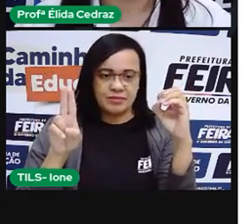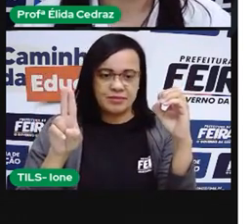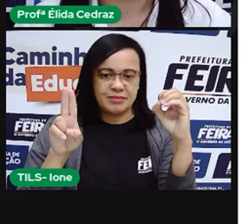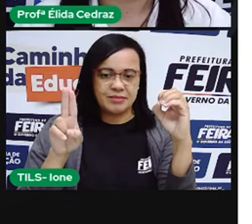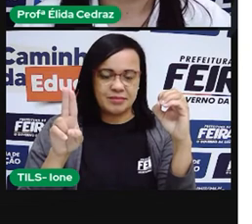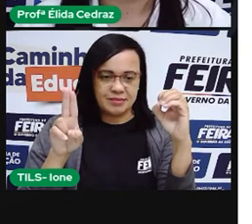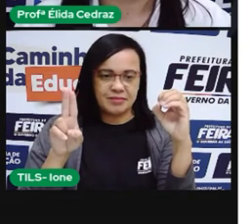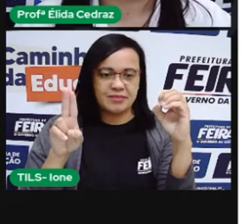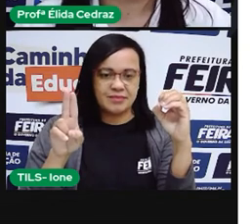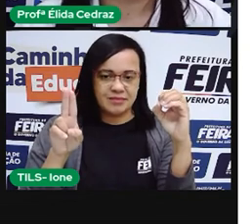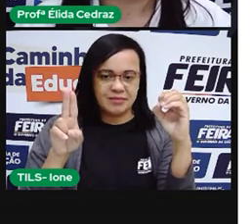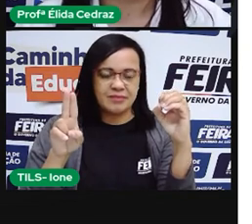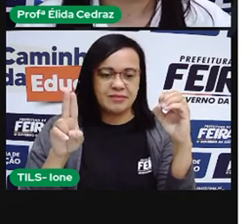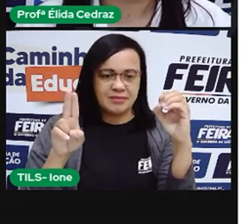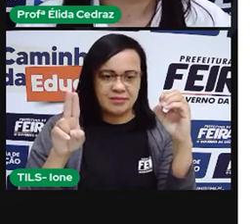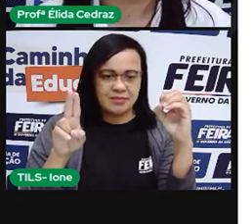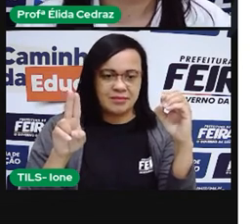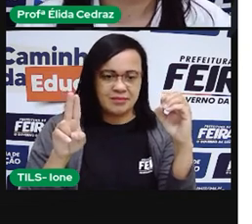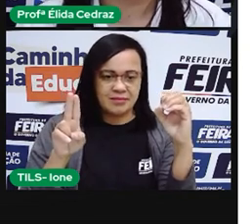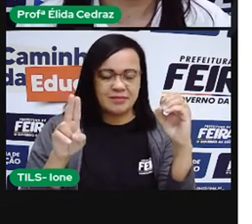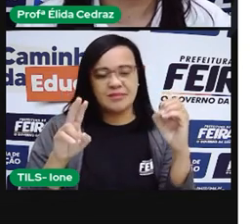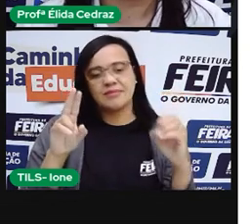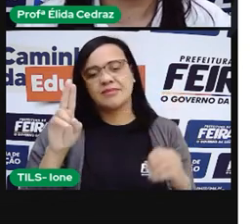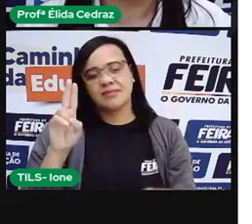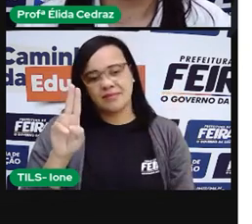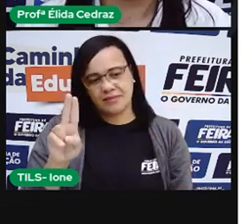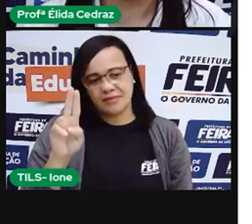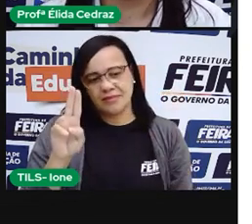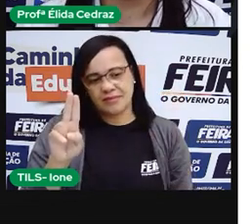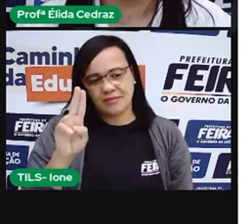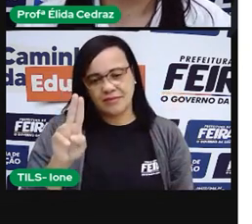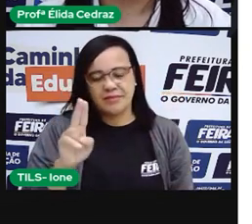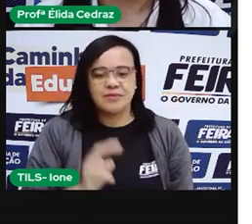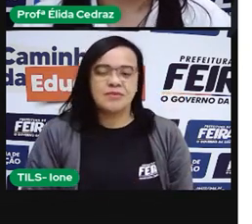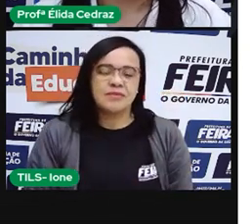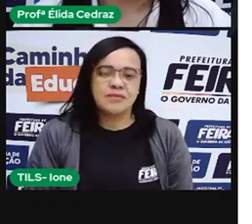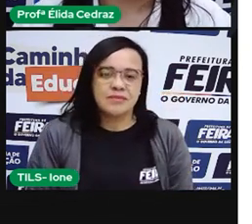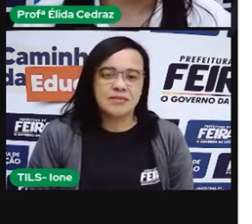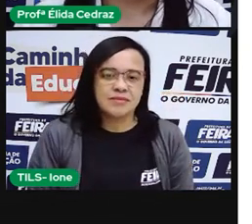Isso. Muito bem. Chuva com a letrinha U.